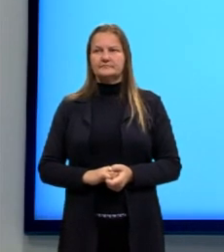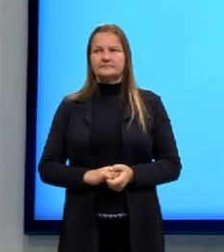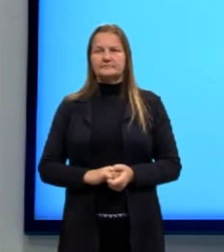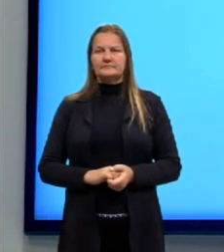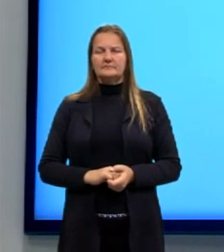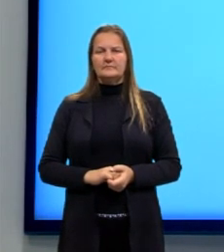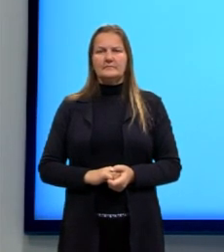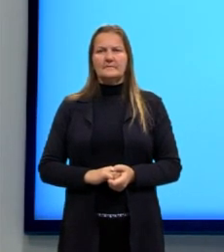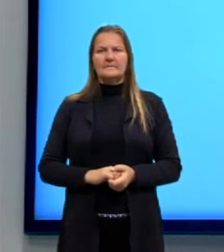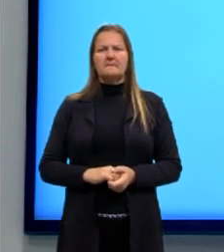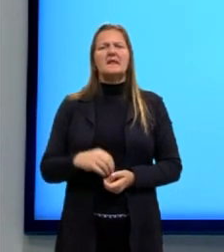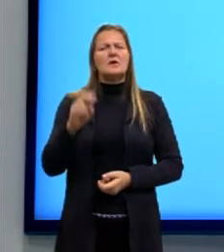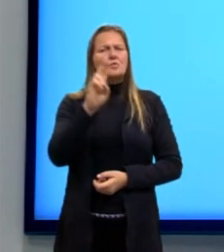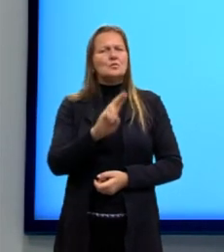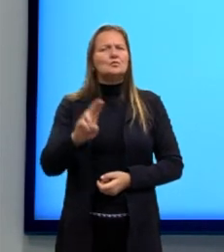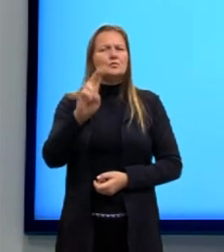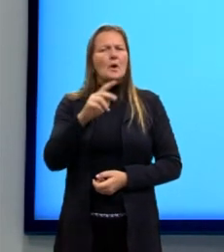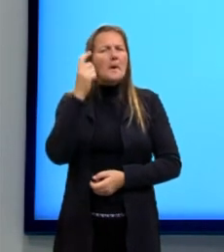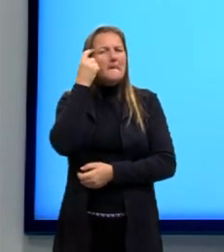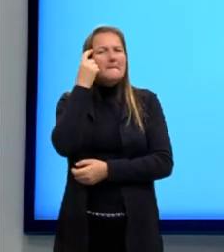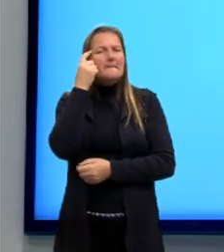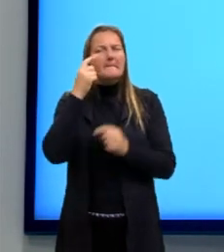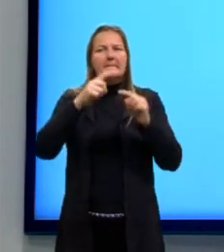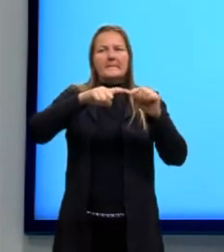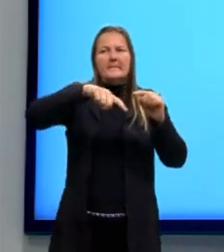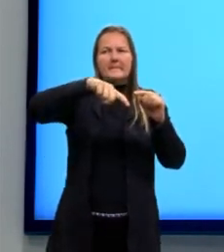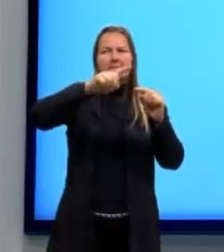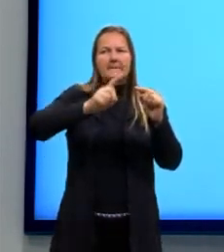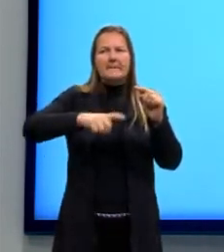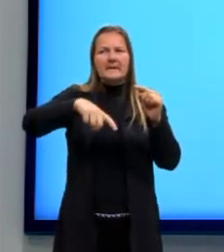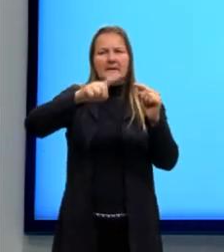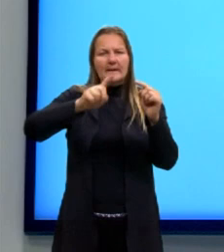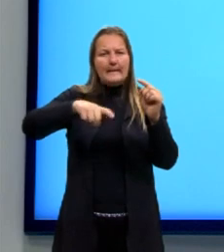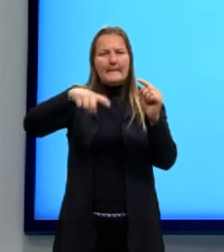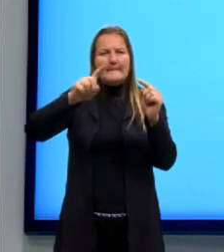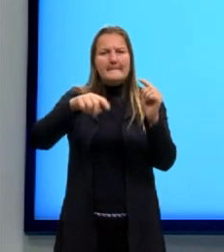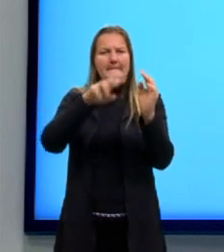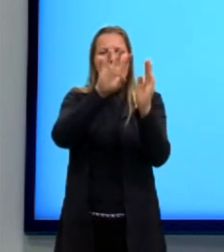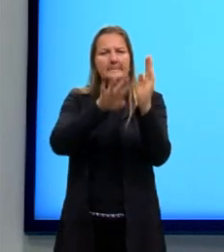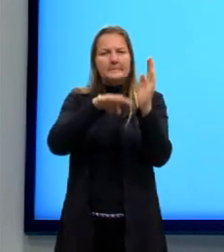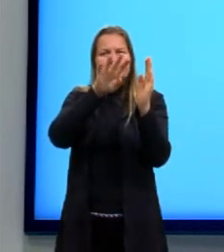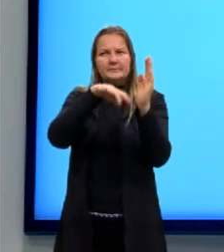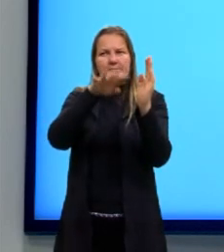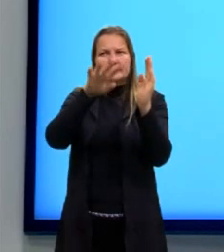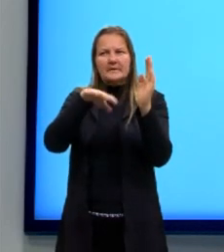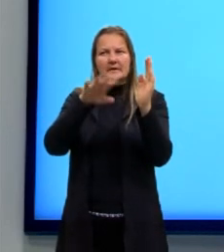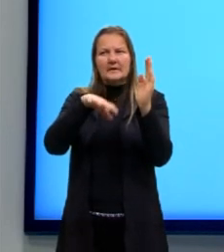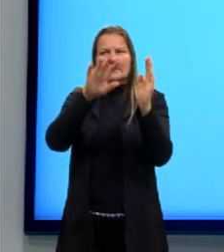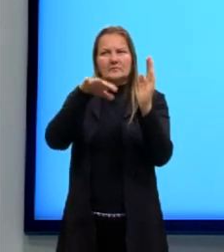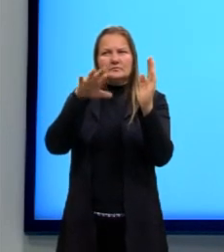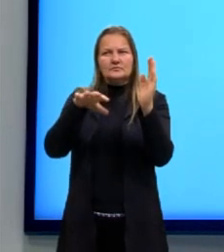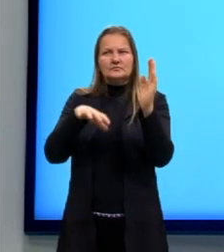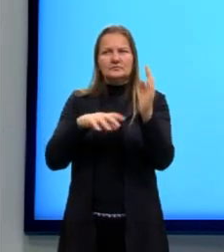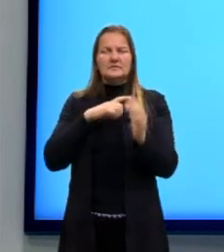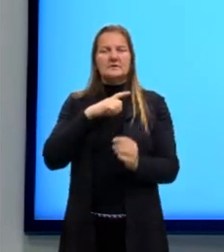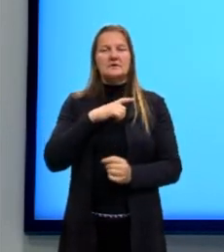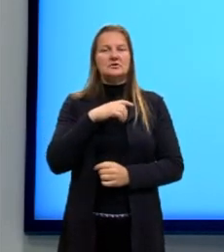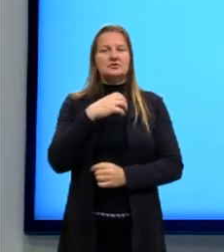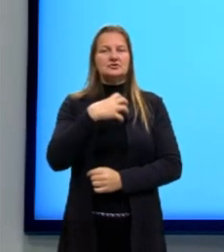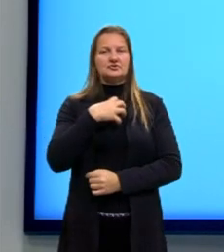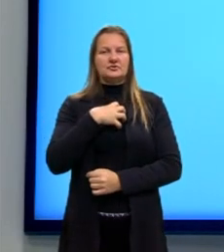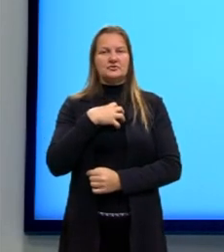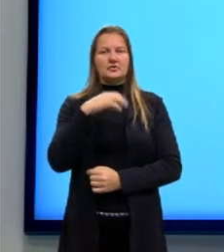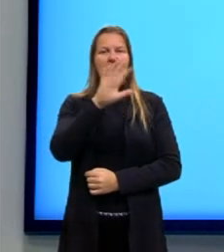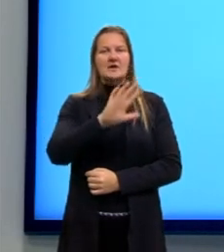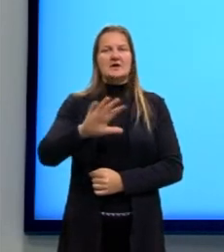É usual, né? A gente vê as ondas do som sendo representadas dessa forma, né? E a gente chama, então, de região